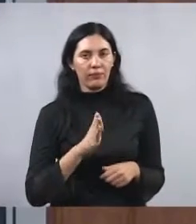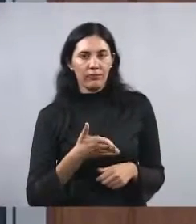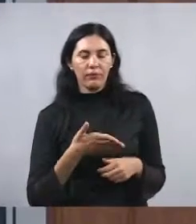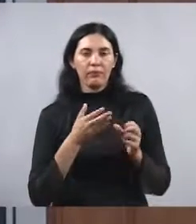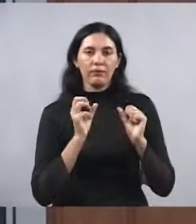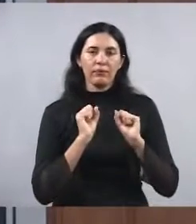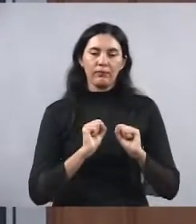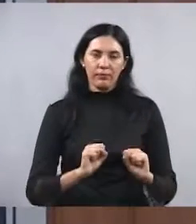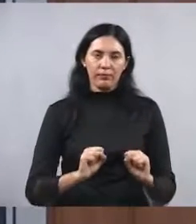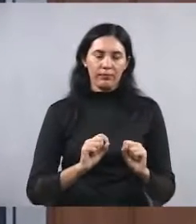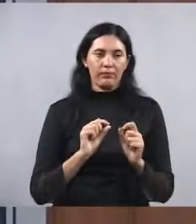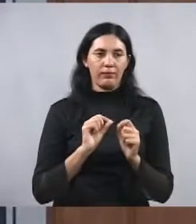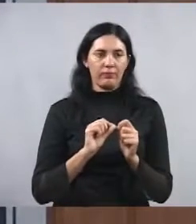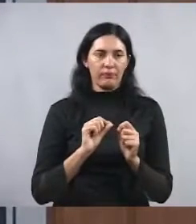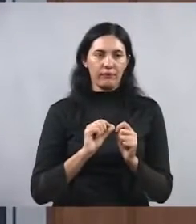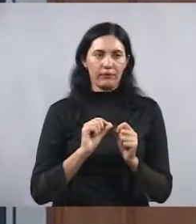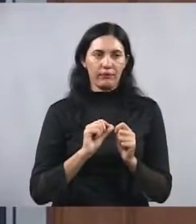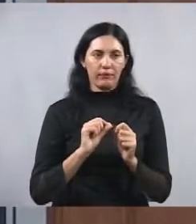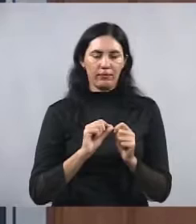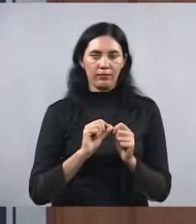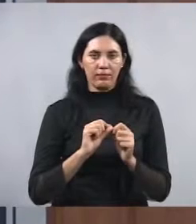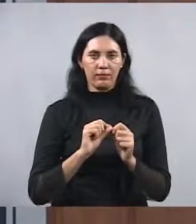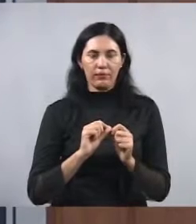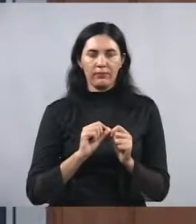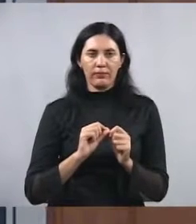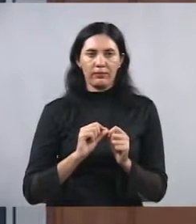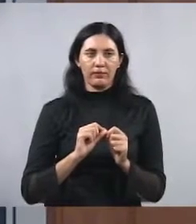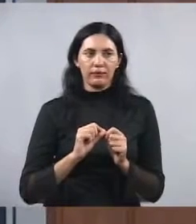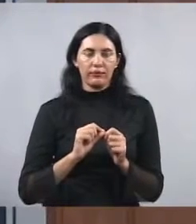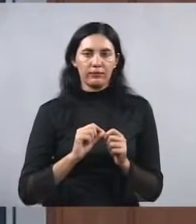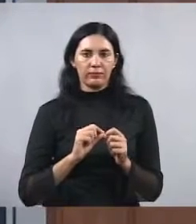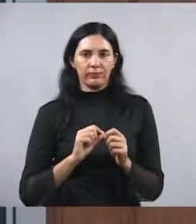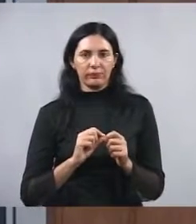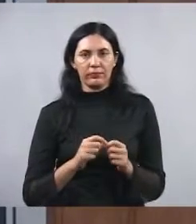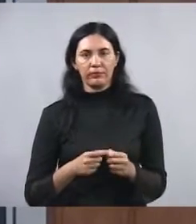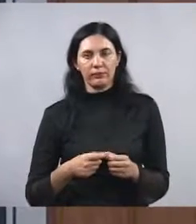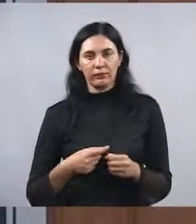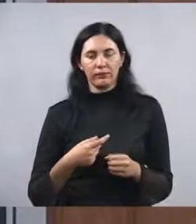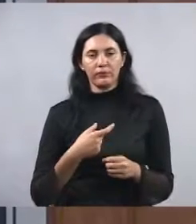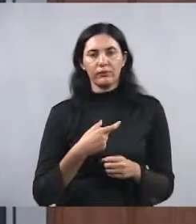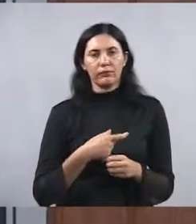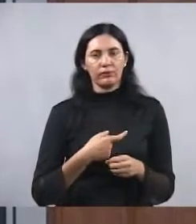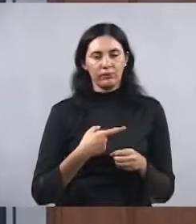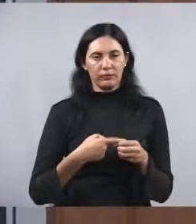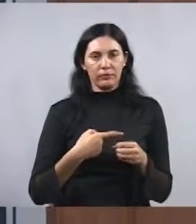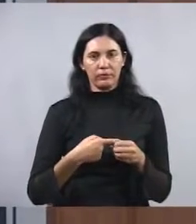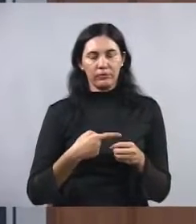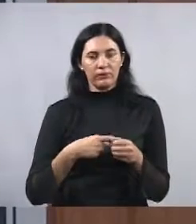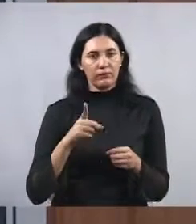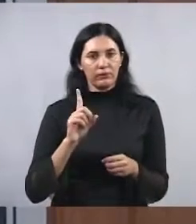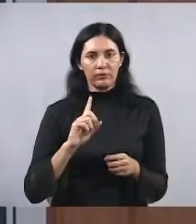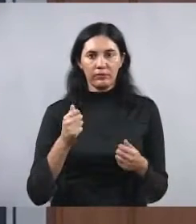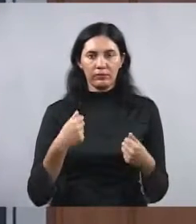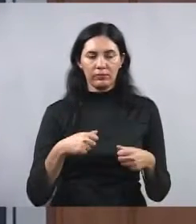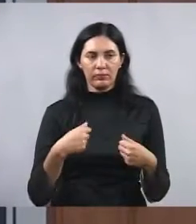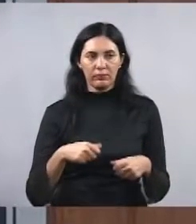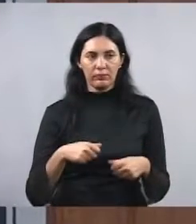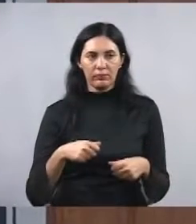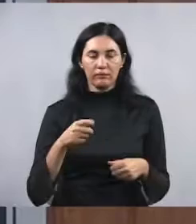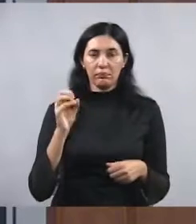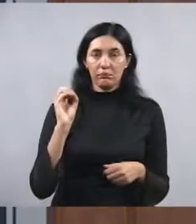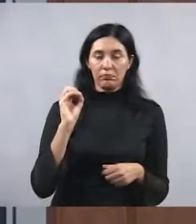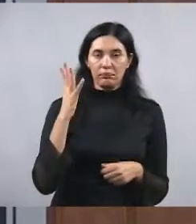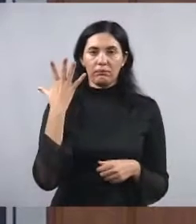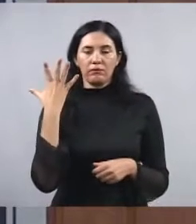pode fazer através do município, não há a necessidade eventualmente, vereador professor